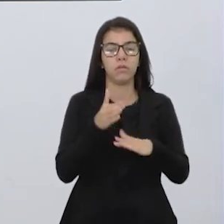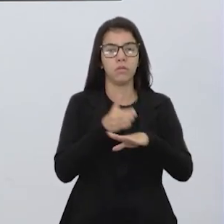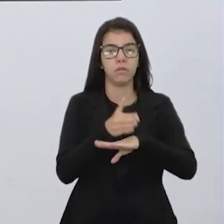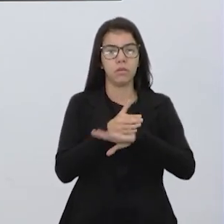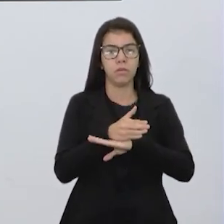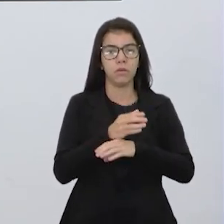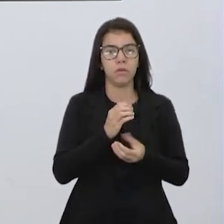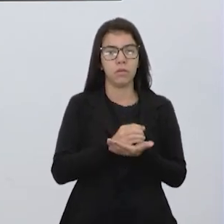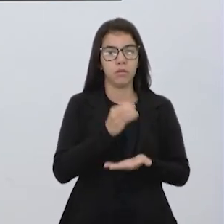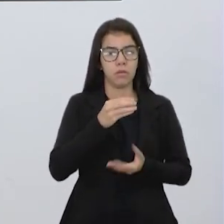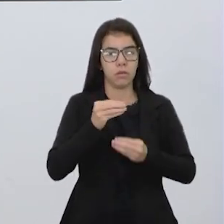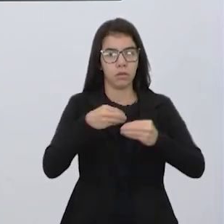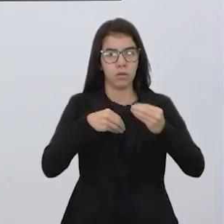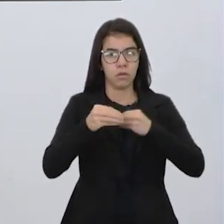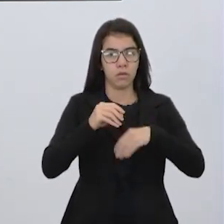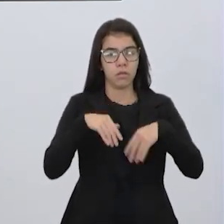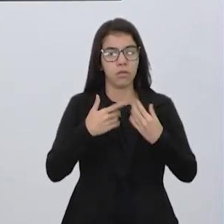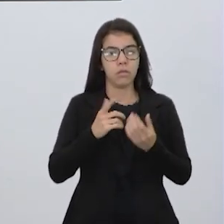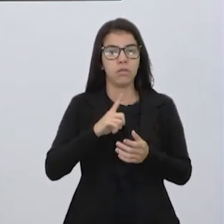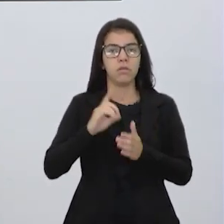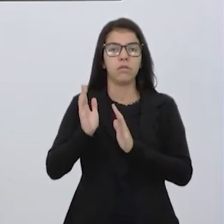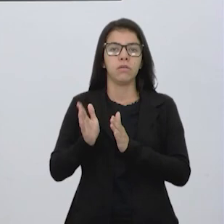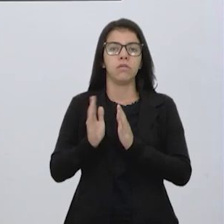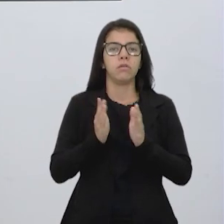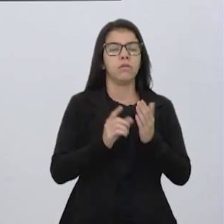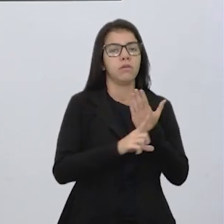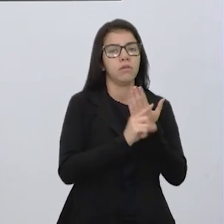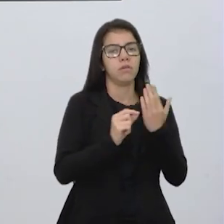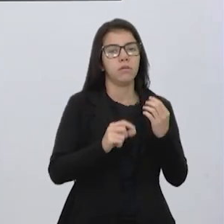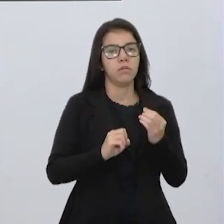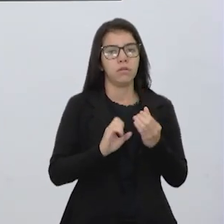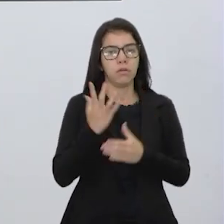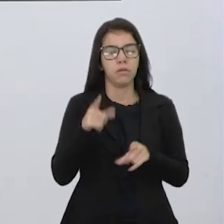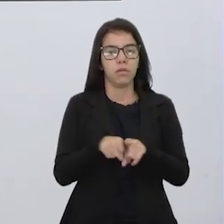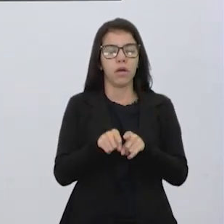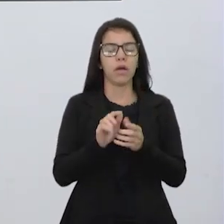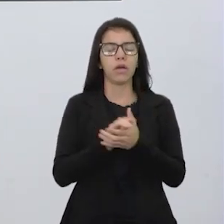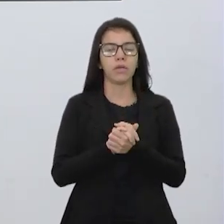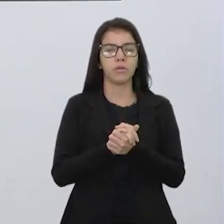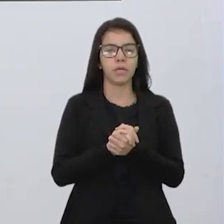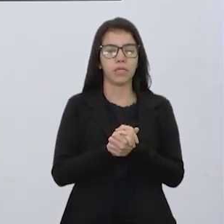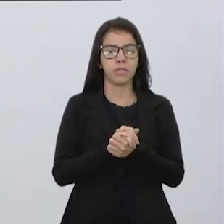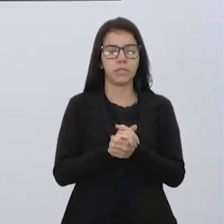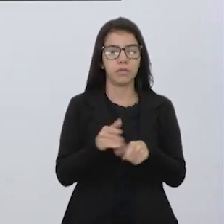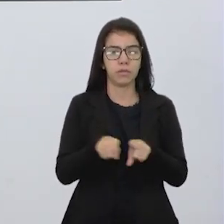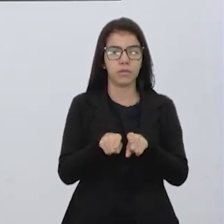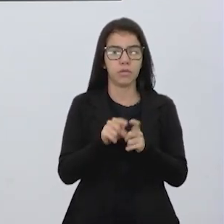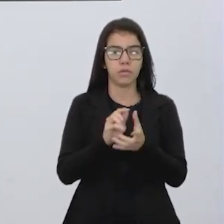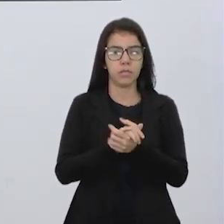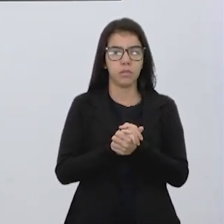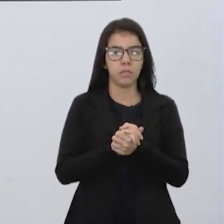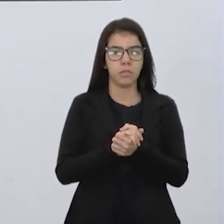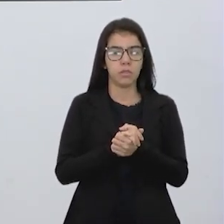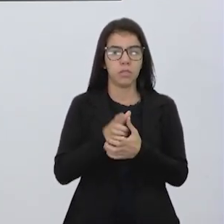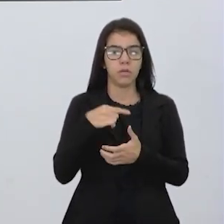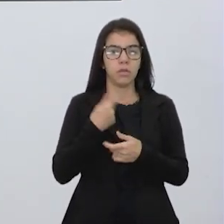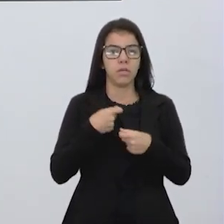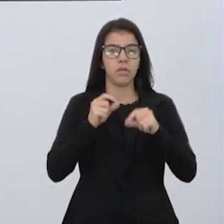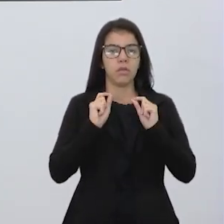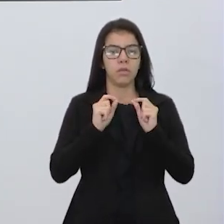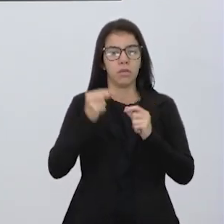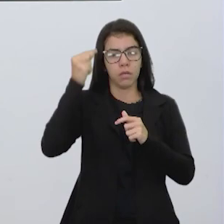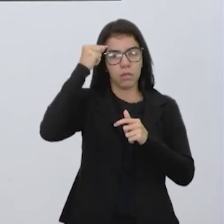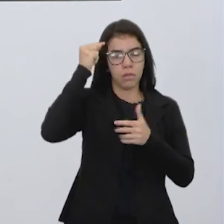garrafa plástica? Então, tem vários atores, várias coisas acontecendo e quando a gente vai debater, a gente precisa pensar em todas